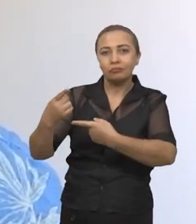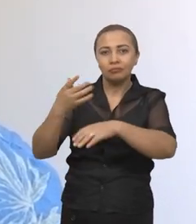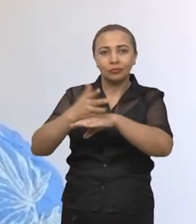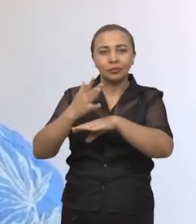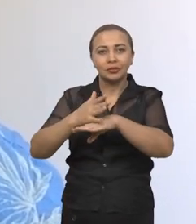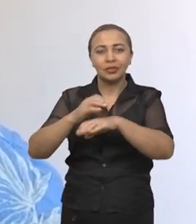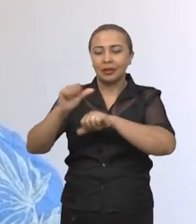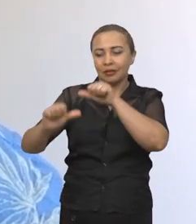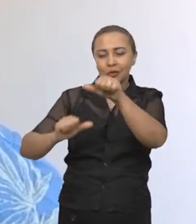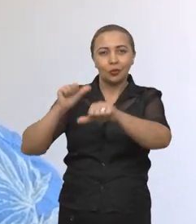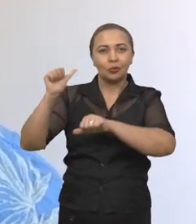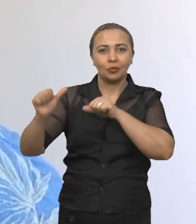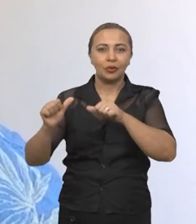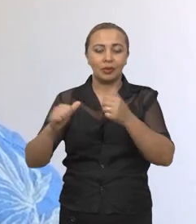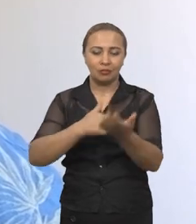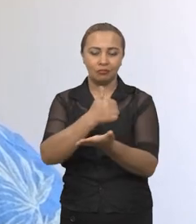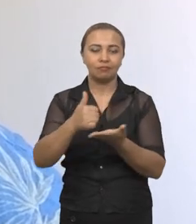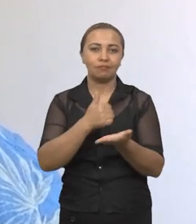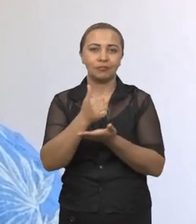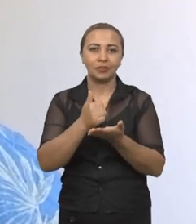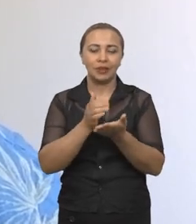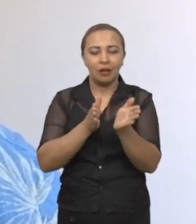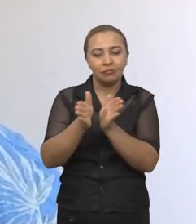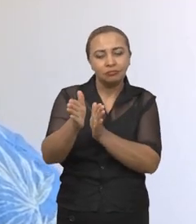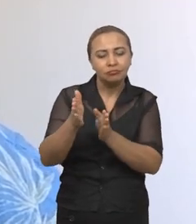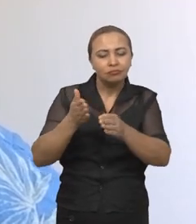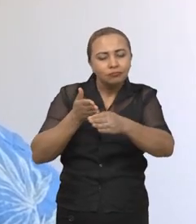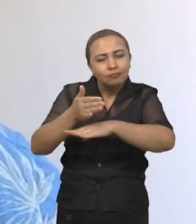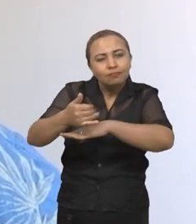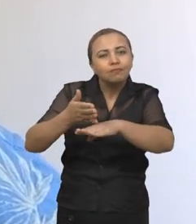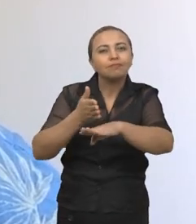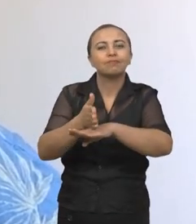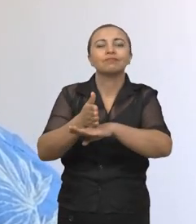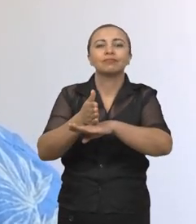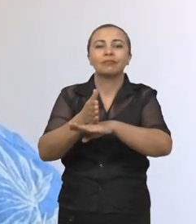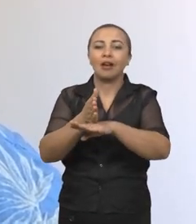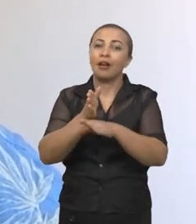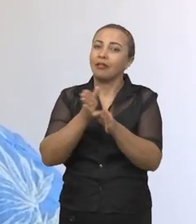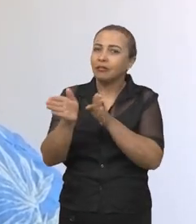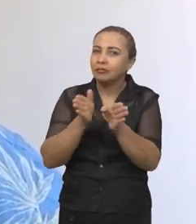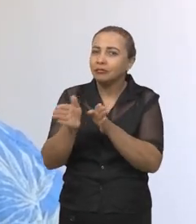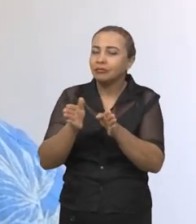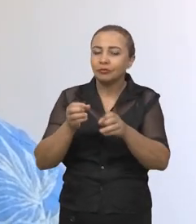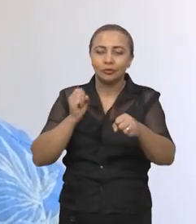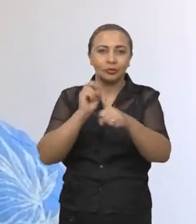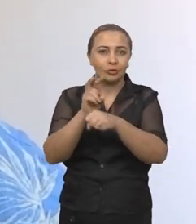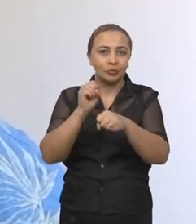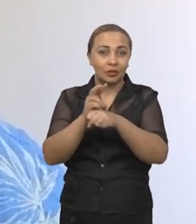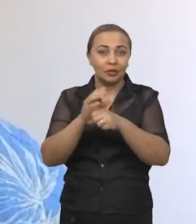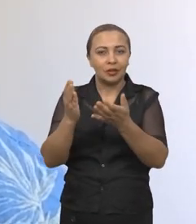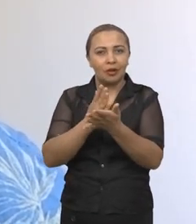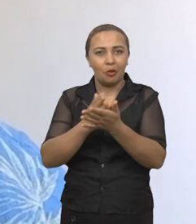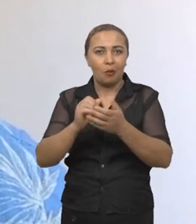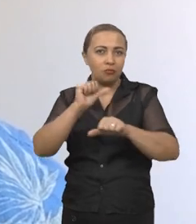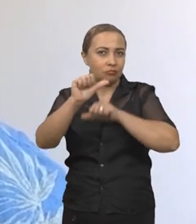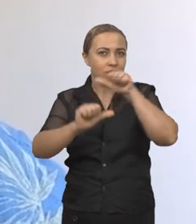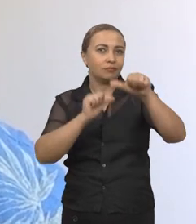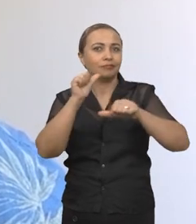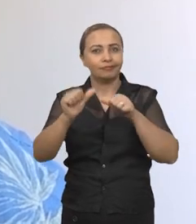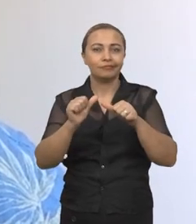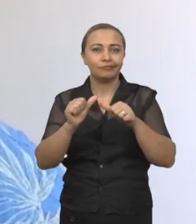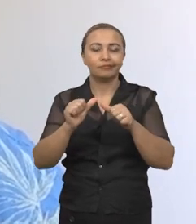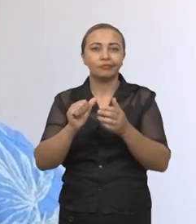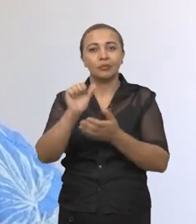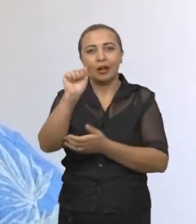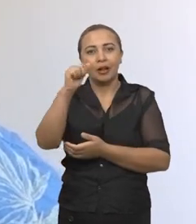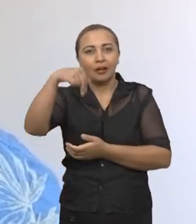desenvolvido é um teste que baseia-se na interação entre o vírus e algum modificador do sensor, geralmente